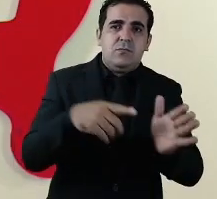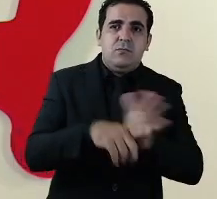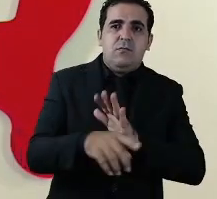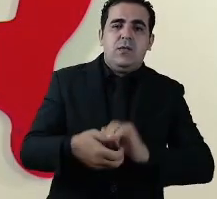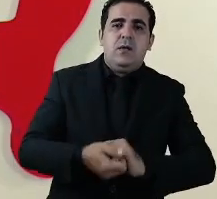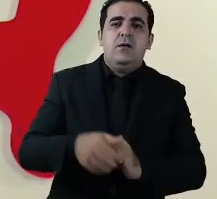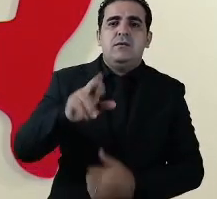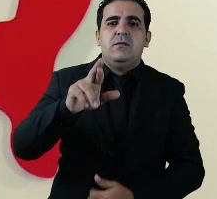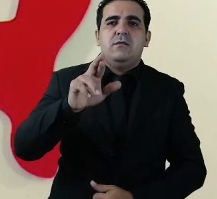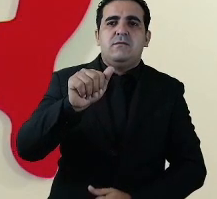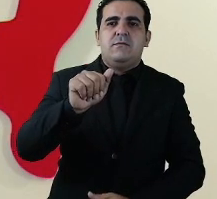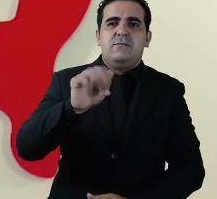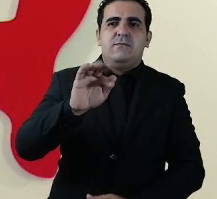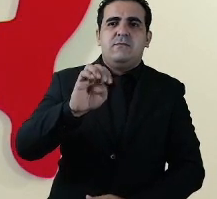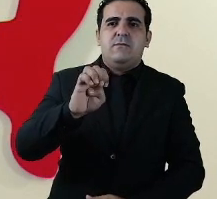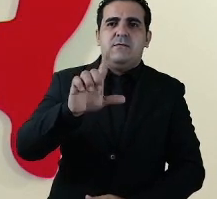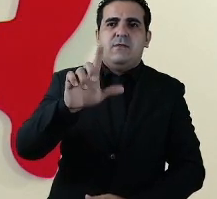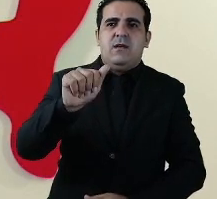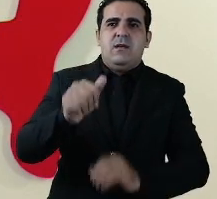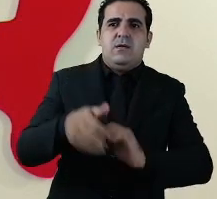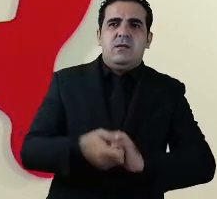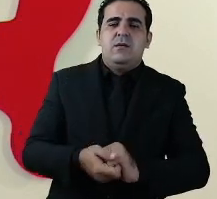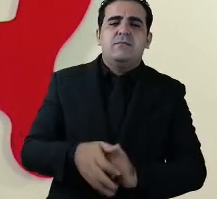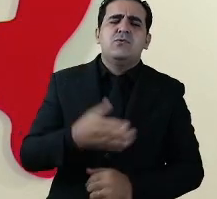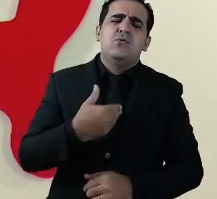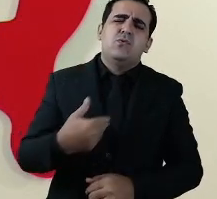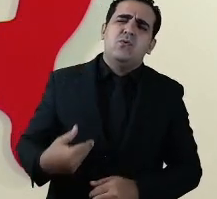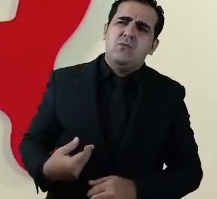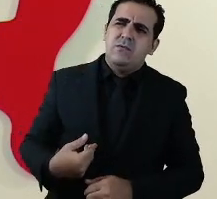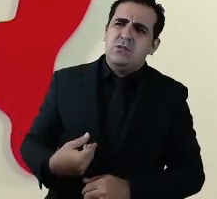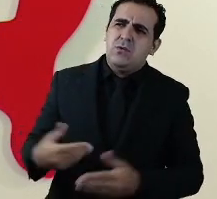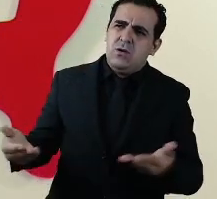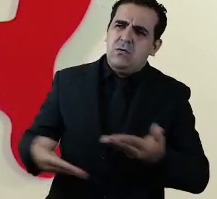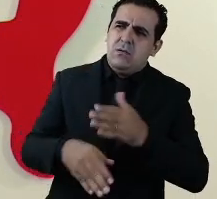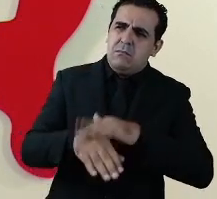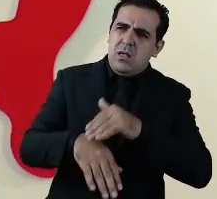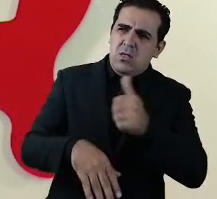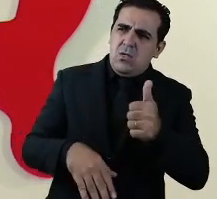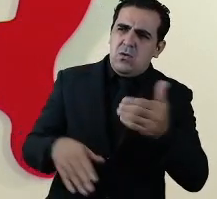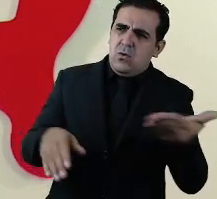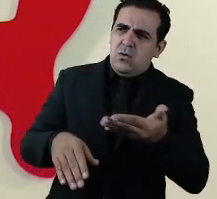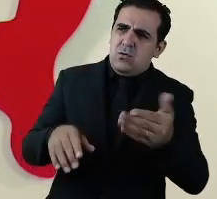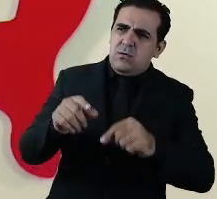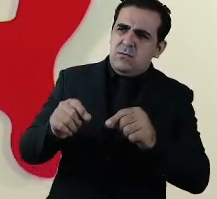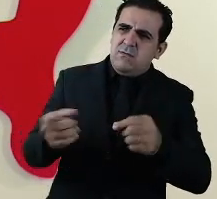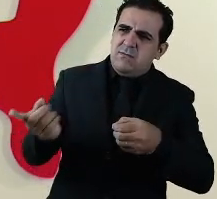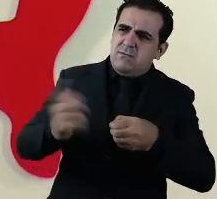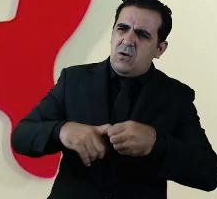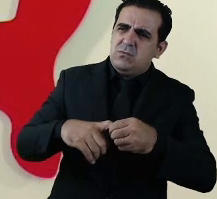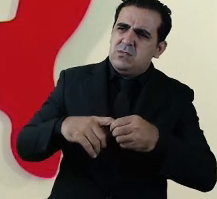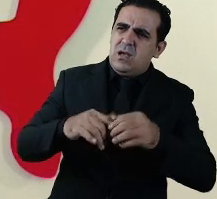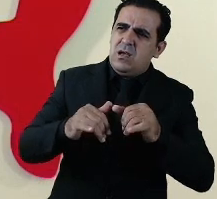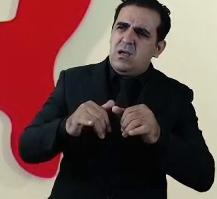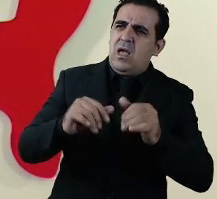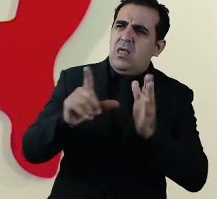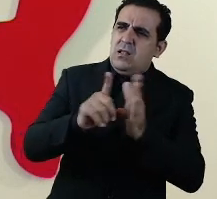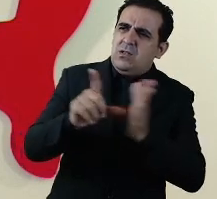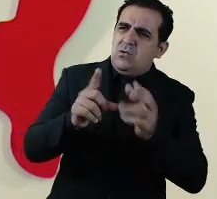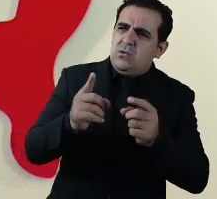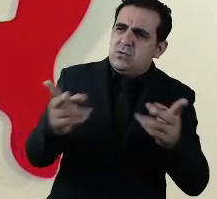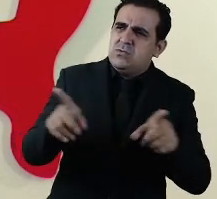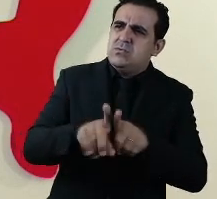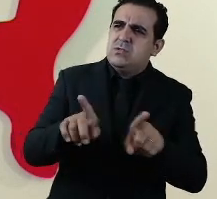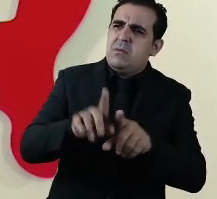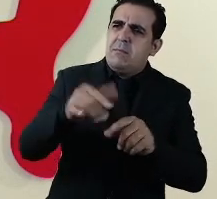da repórter Rafaela Moreira da TV Cidade governador esta é a melhor hora para a retomada do comércio mesmo seguindo todas as